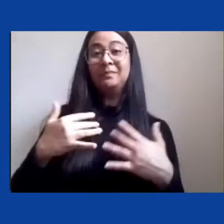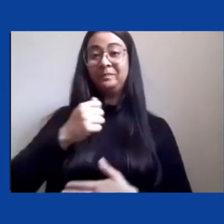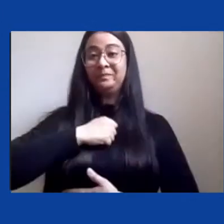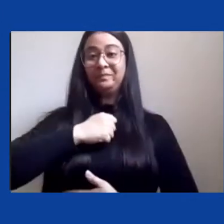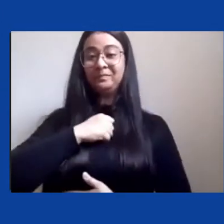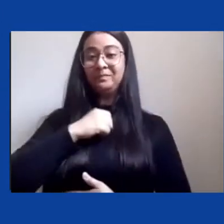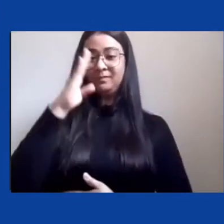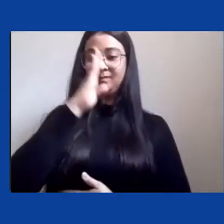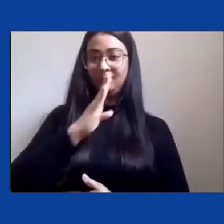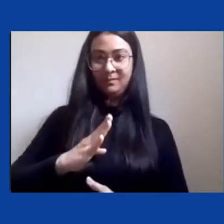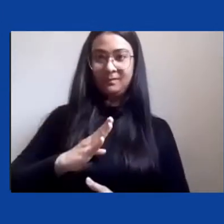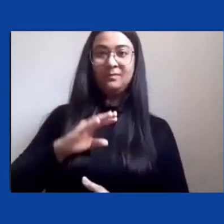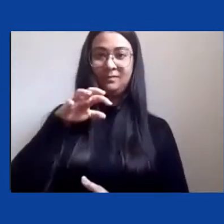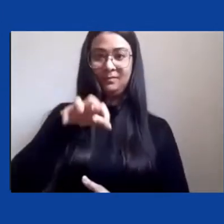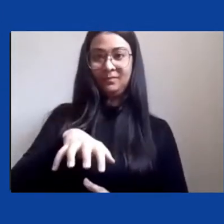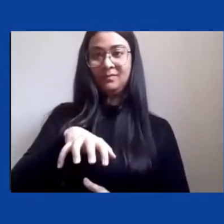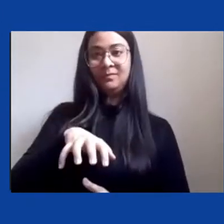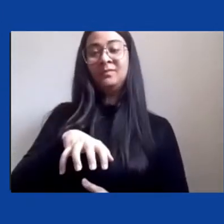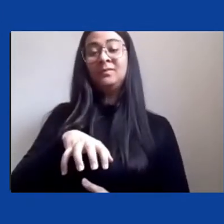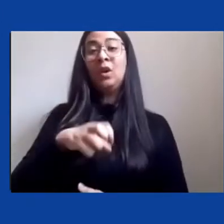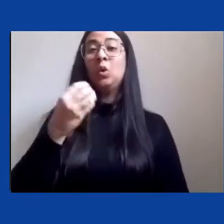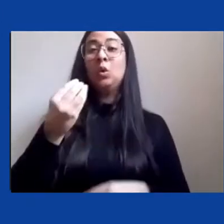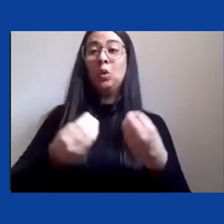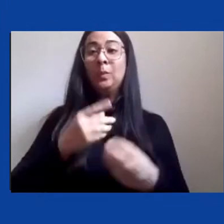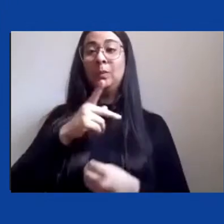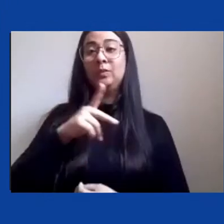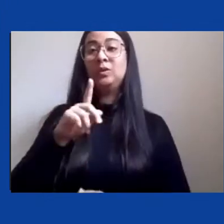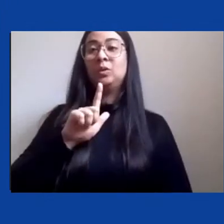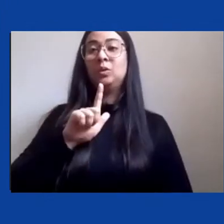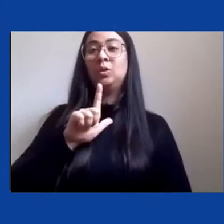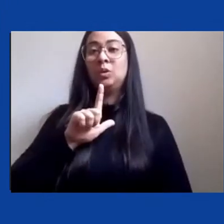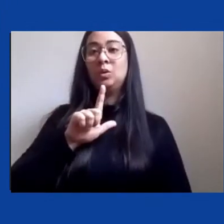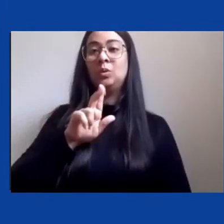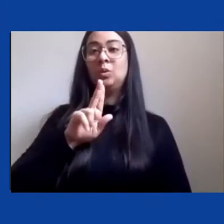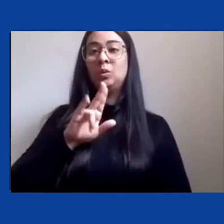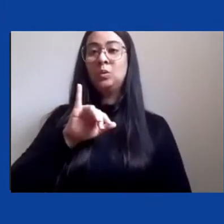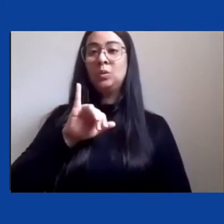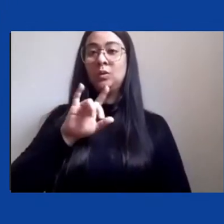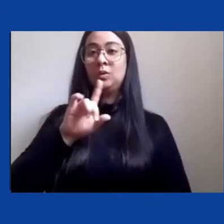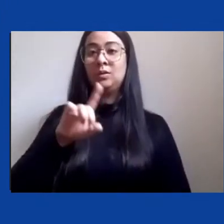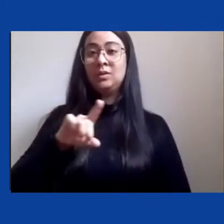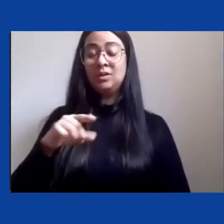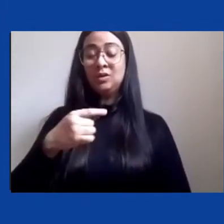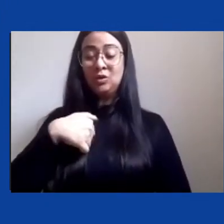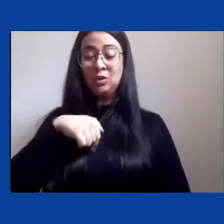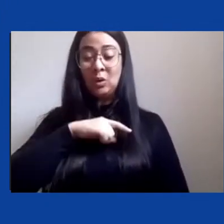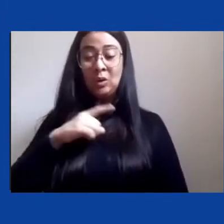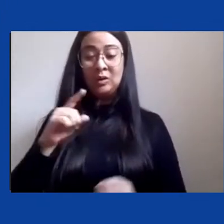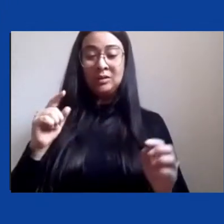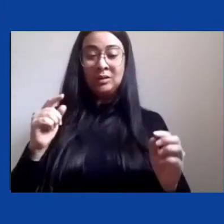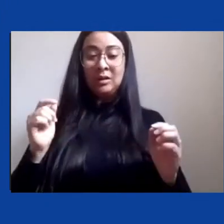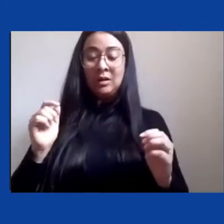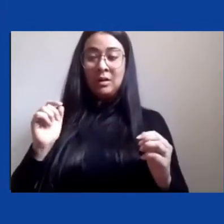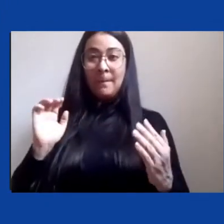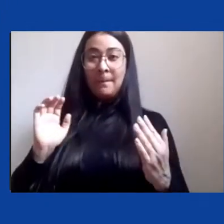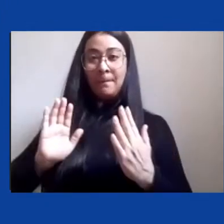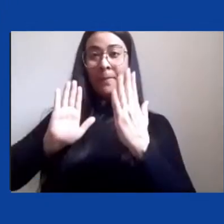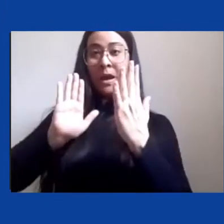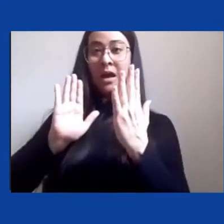diz o professor Luiz está diante de dilemas muito